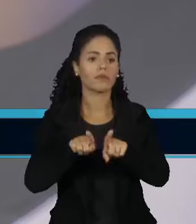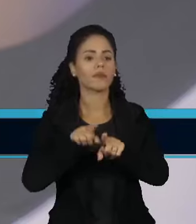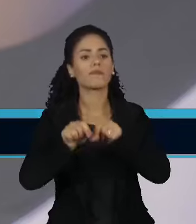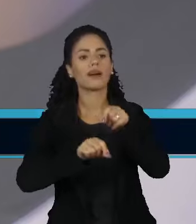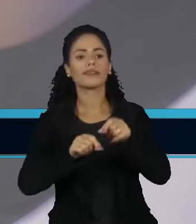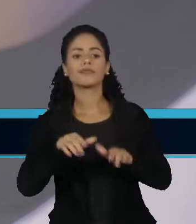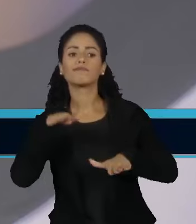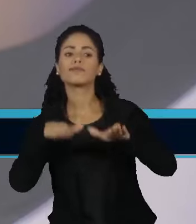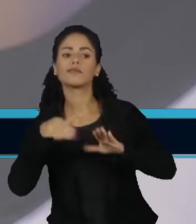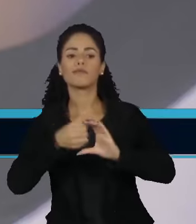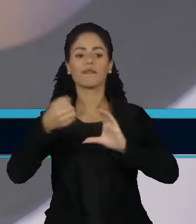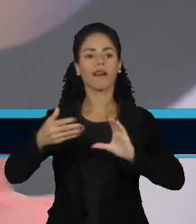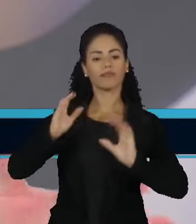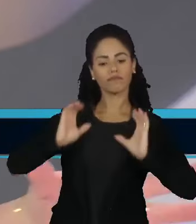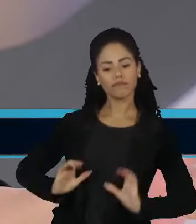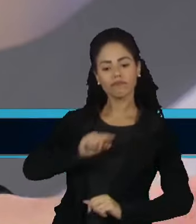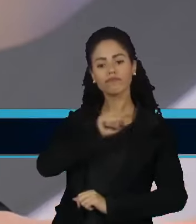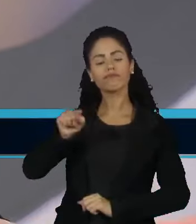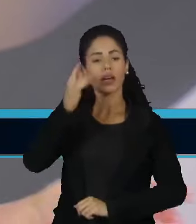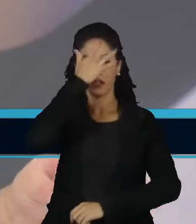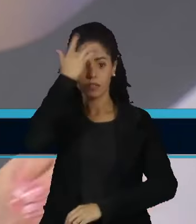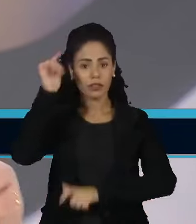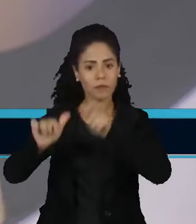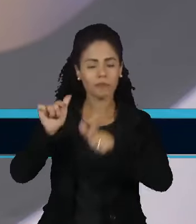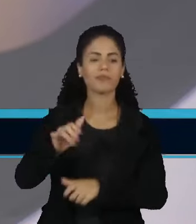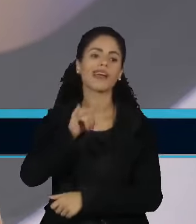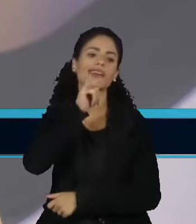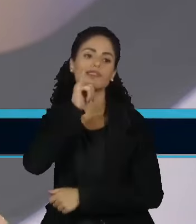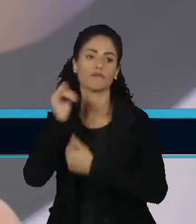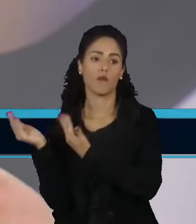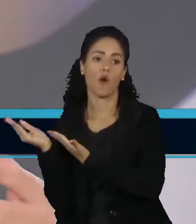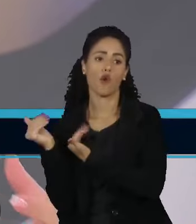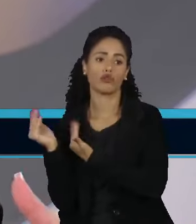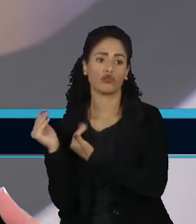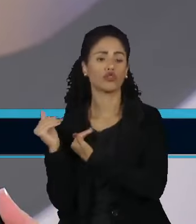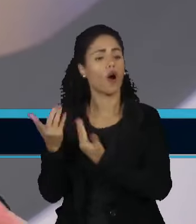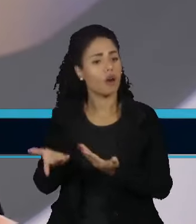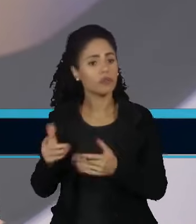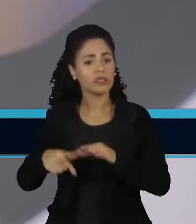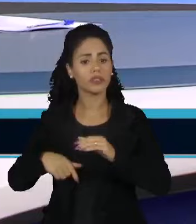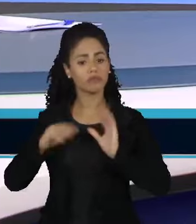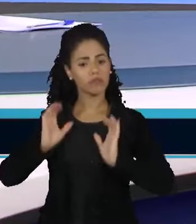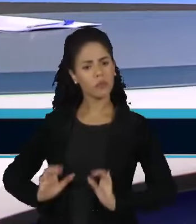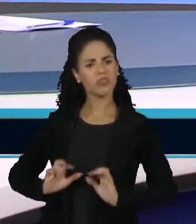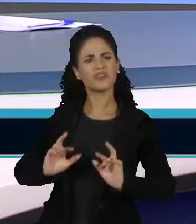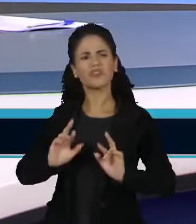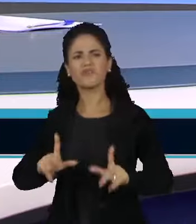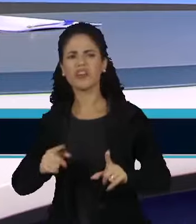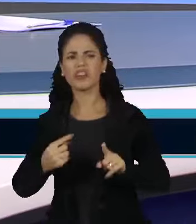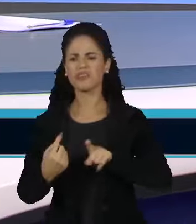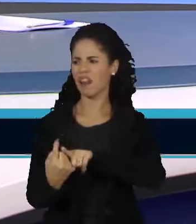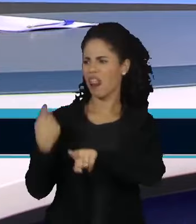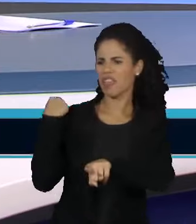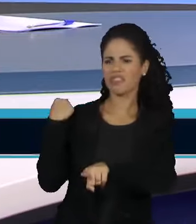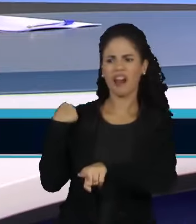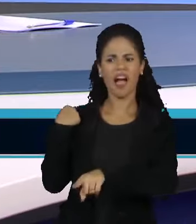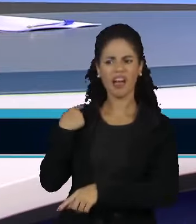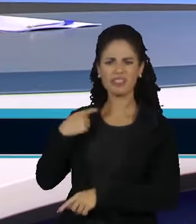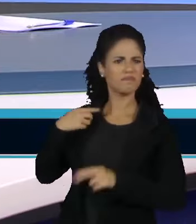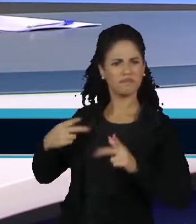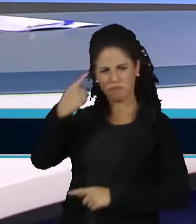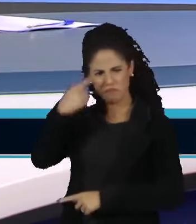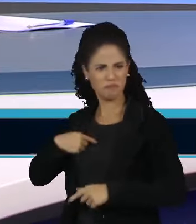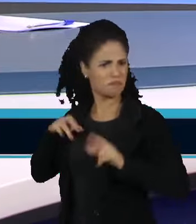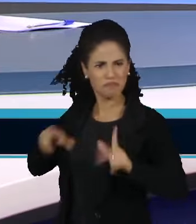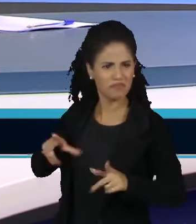comportamental é muito importante. A gente vê jovens com comportamentos hoje muito diferentes daqueles comportamentos que a gente tinha